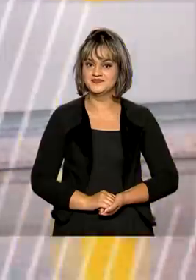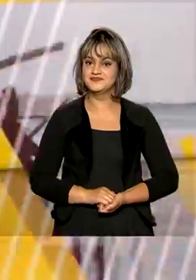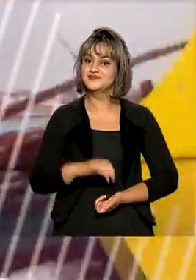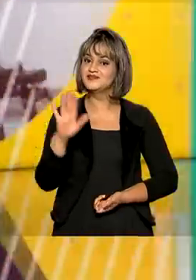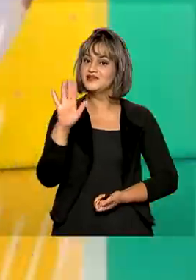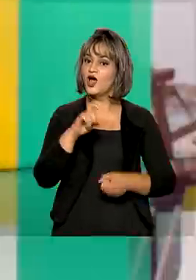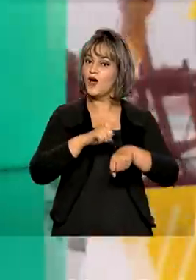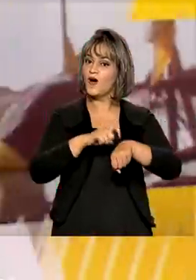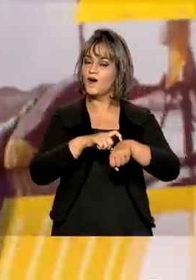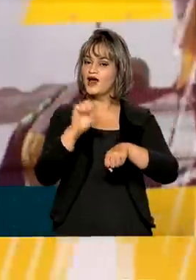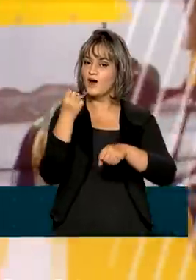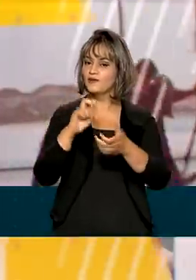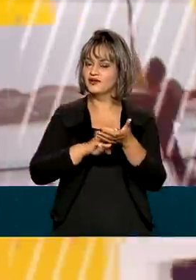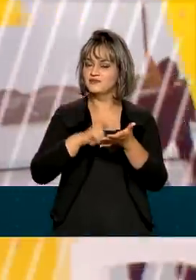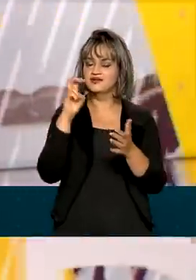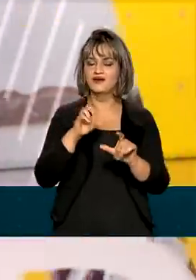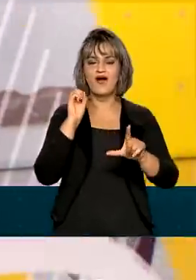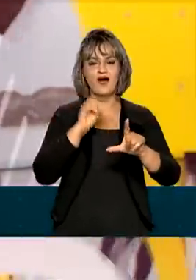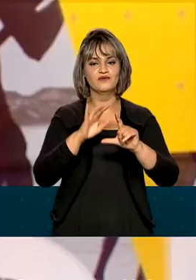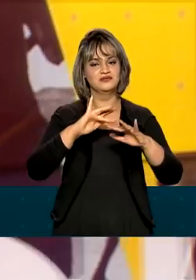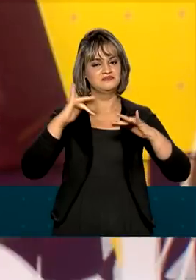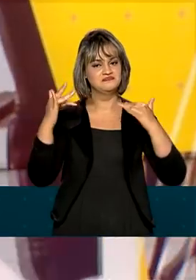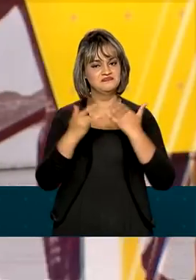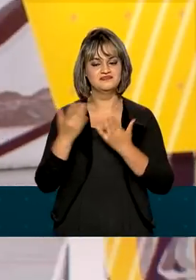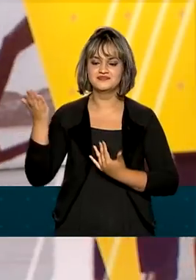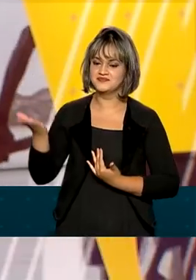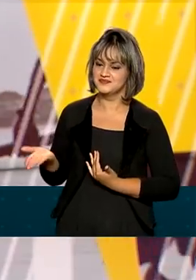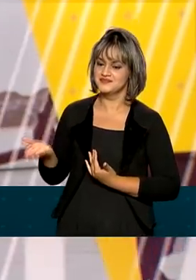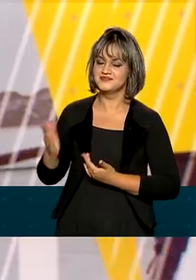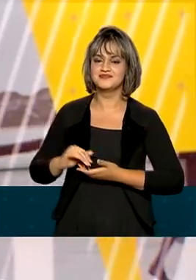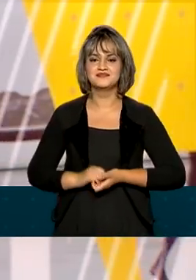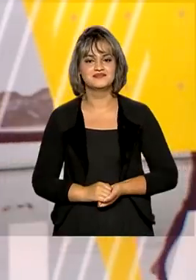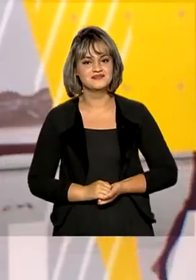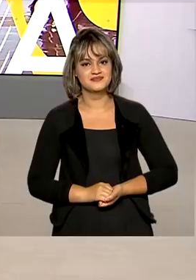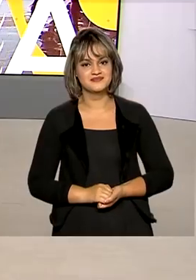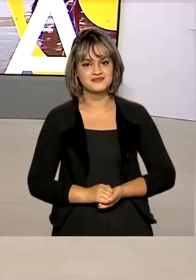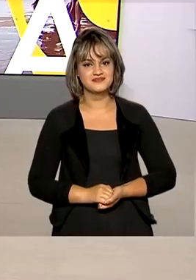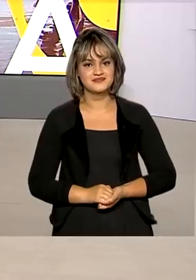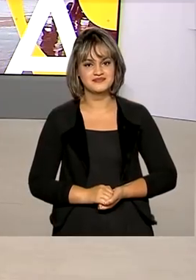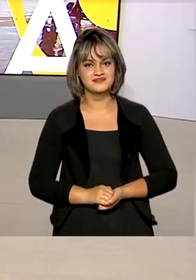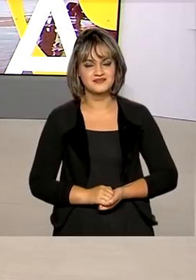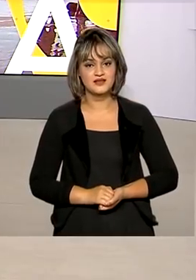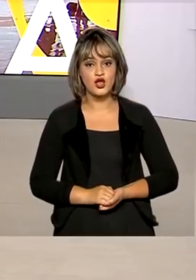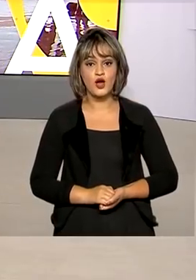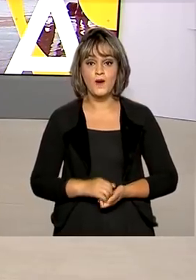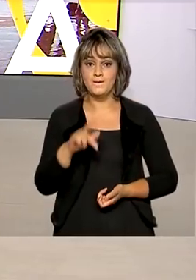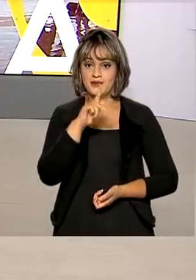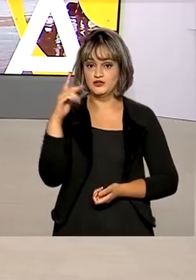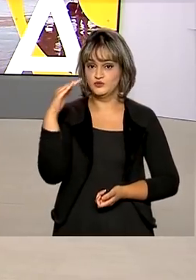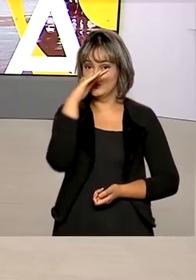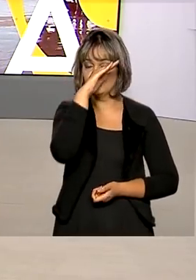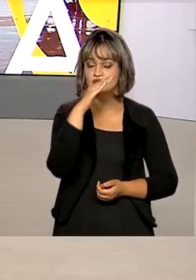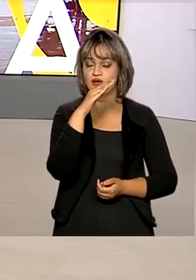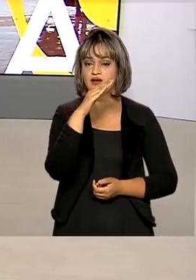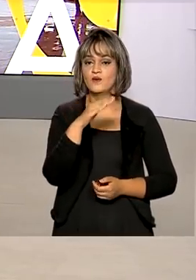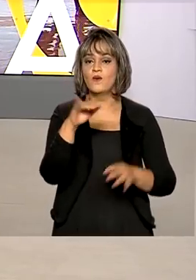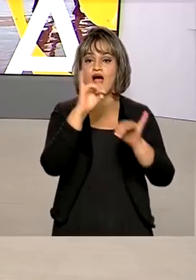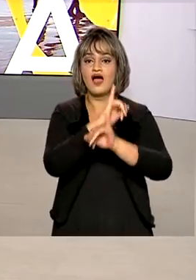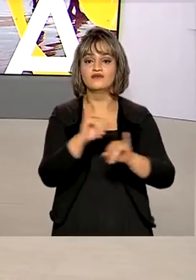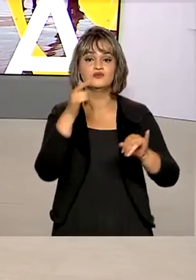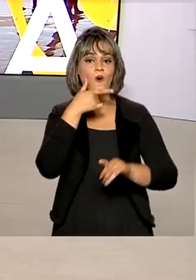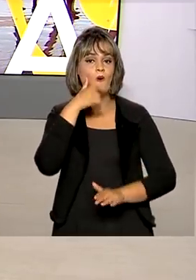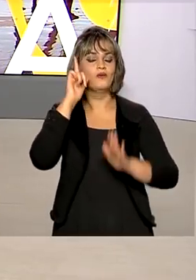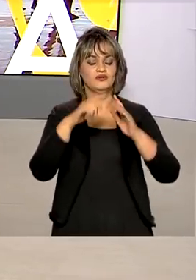Oito horas da manhã, estamos ao vivo também pelas redes sociais. O presidente Jair Bolsonaro lançou no